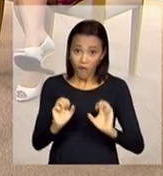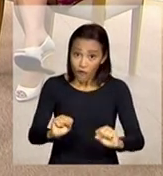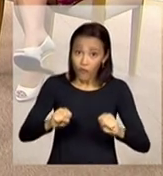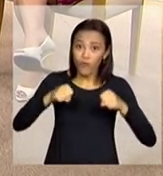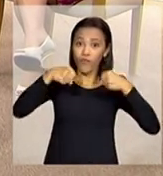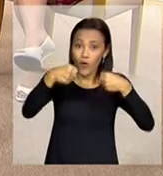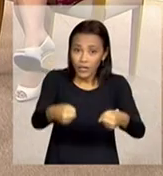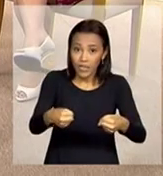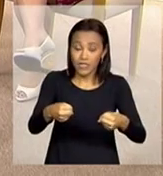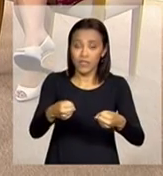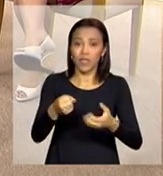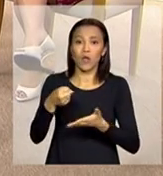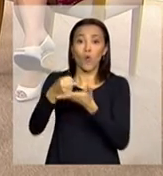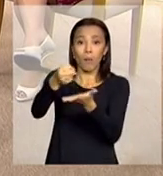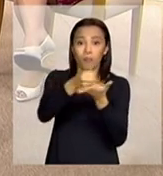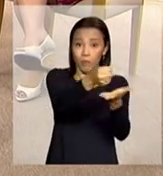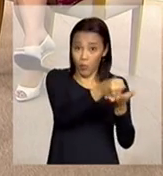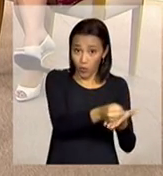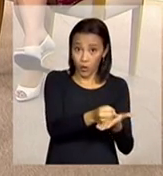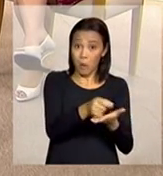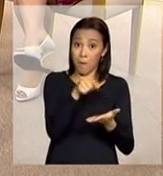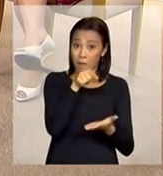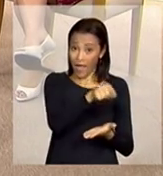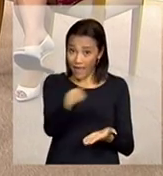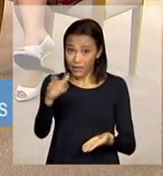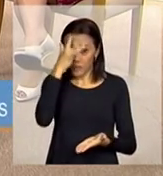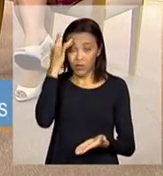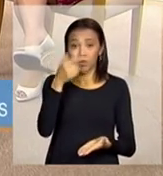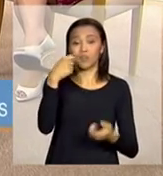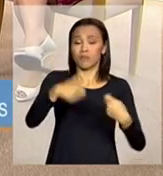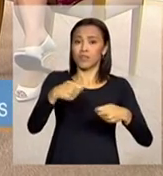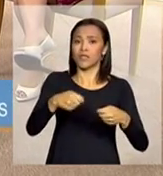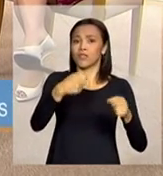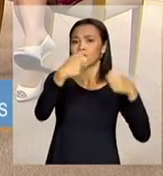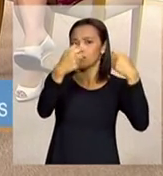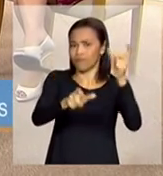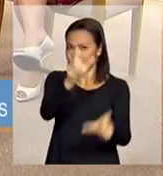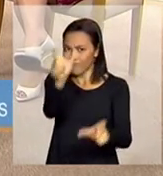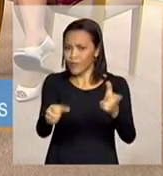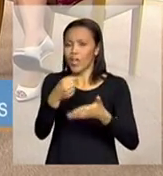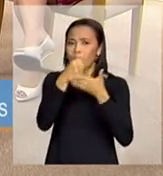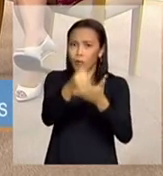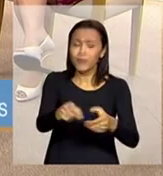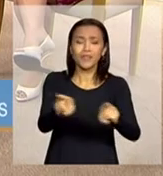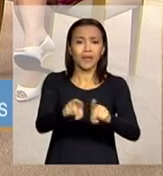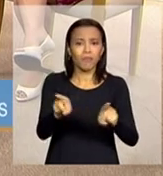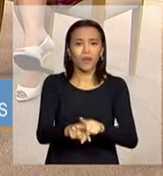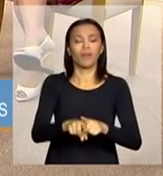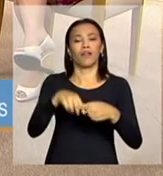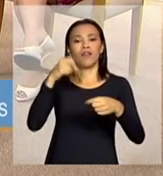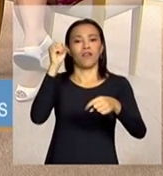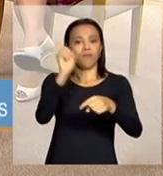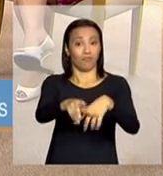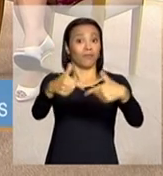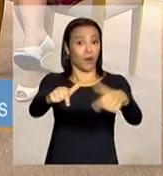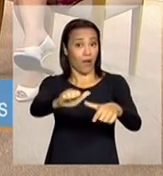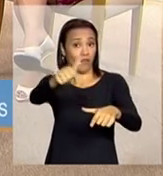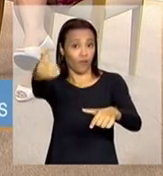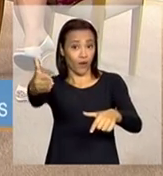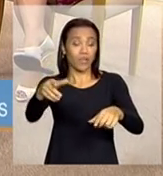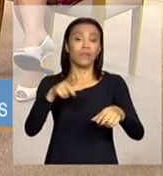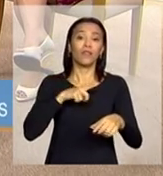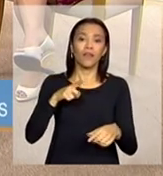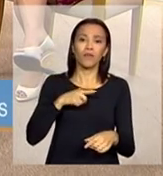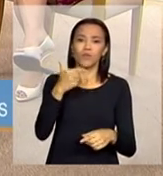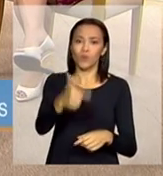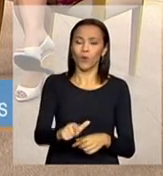beneficiários do BPC para inclusão tanto na escola como também no mercado no mundo do trabalho nós temos também o centro dia